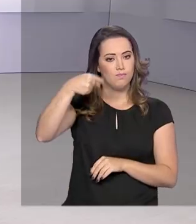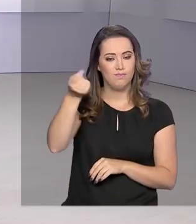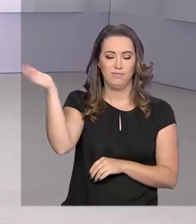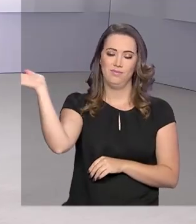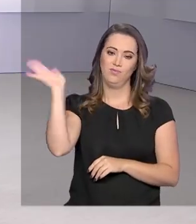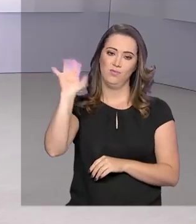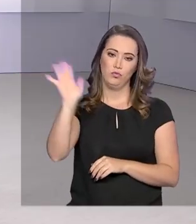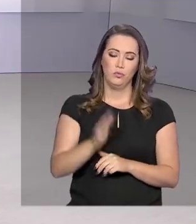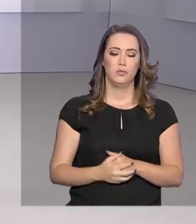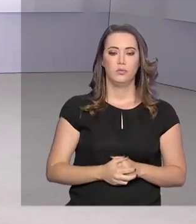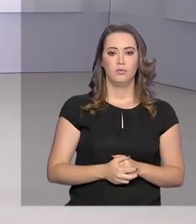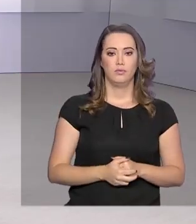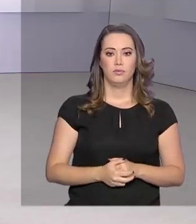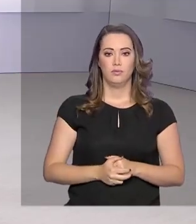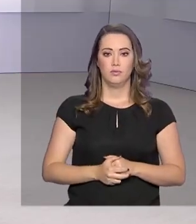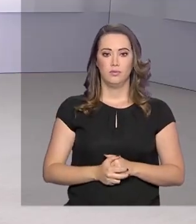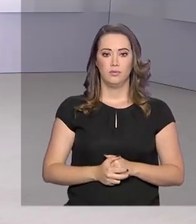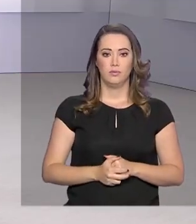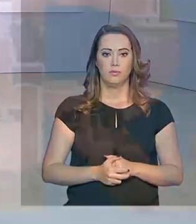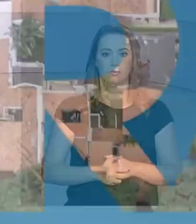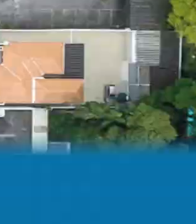vemos na próxima edição. Até lá!